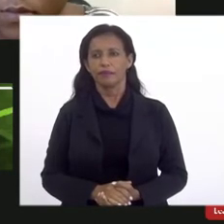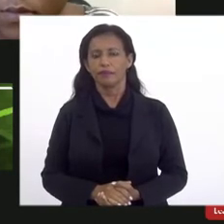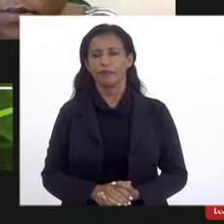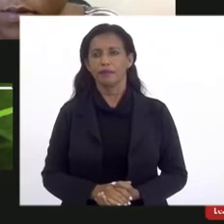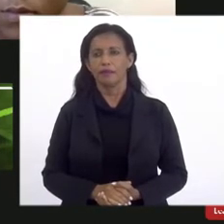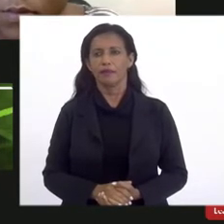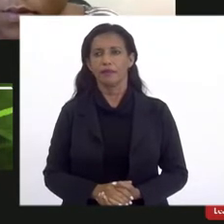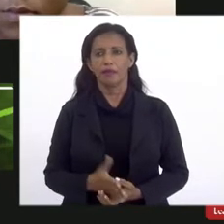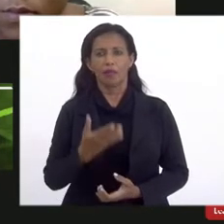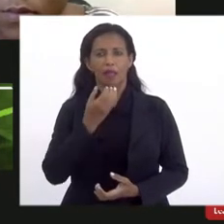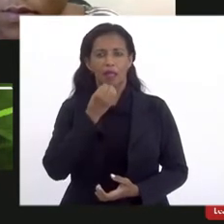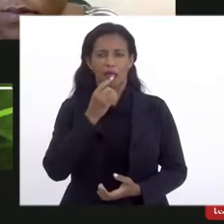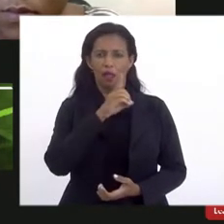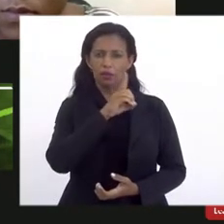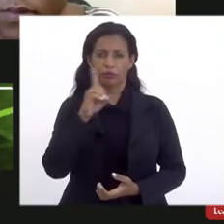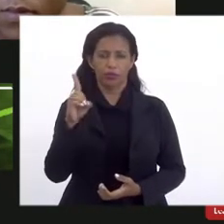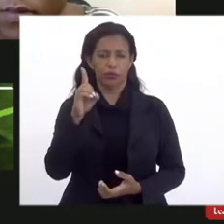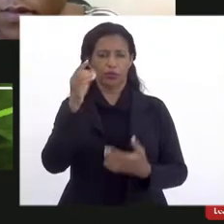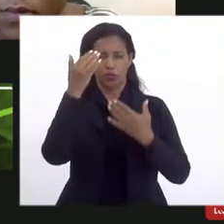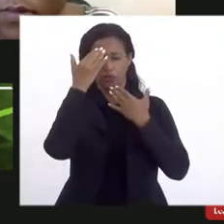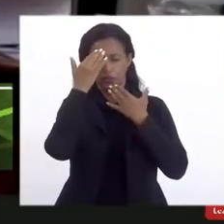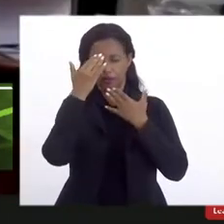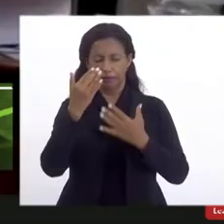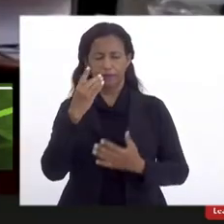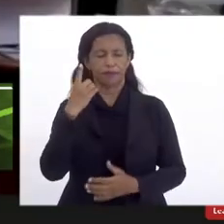Bom dia, obrigado, deputado.